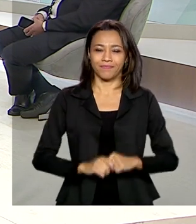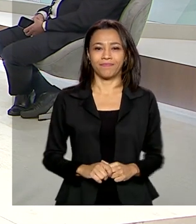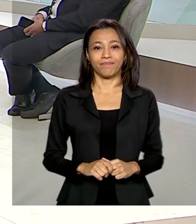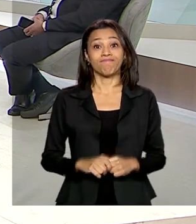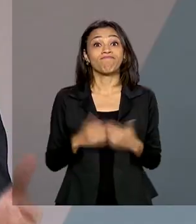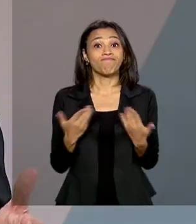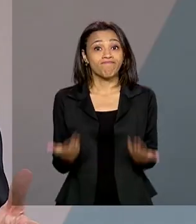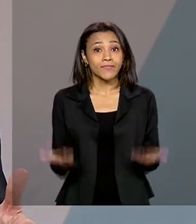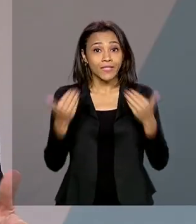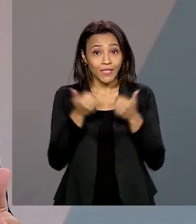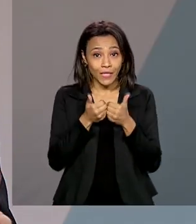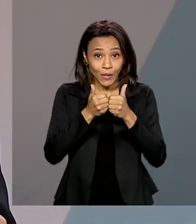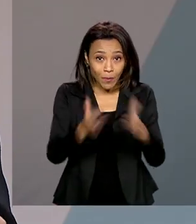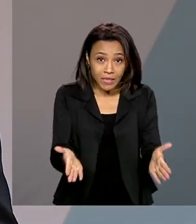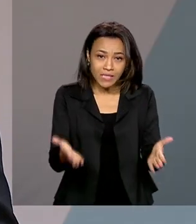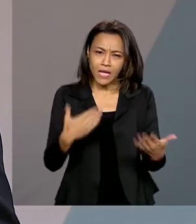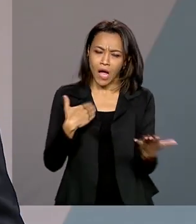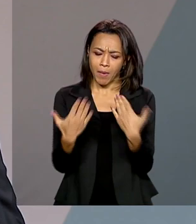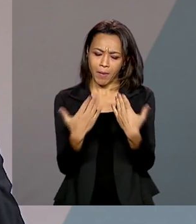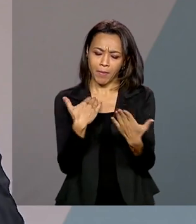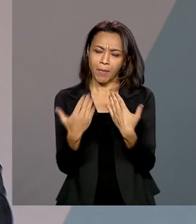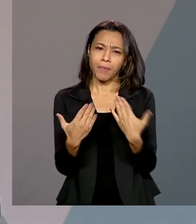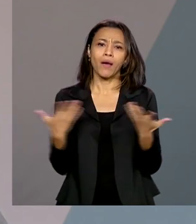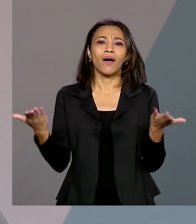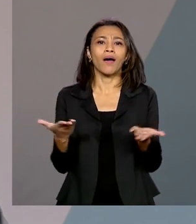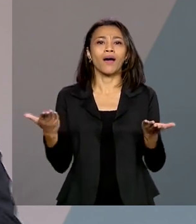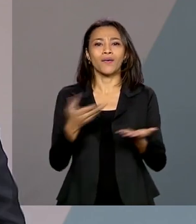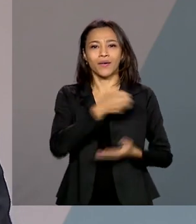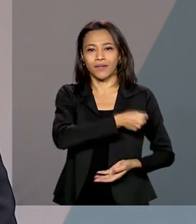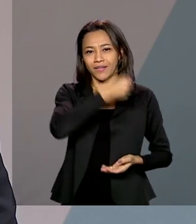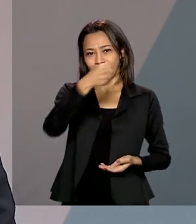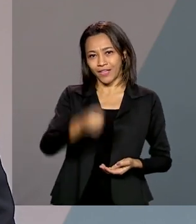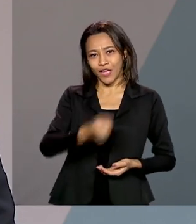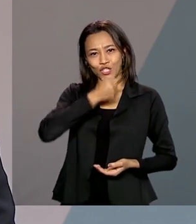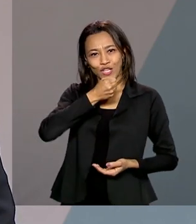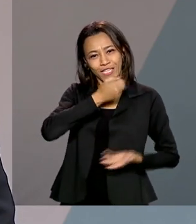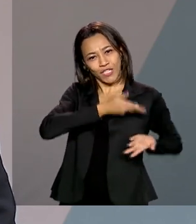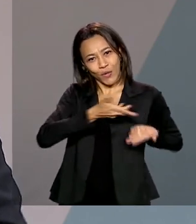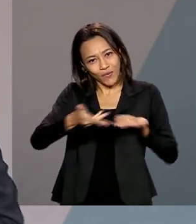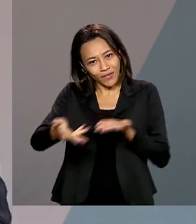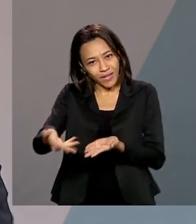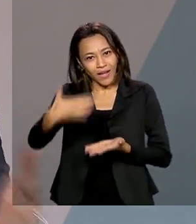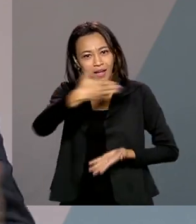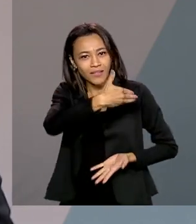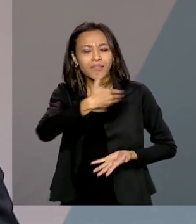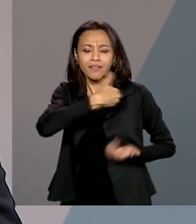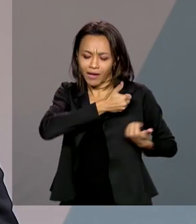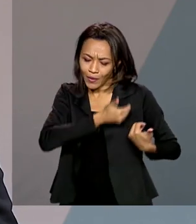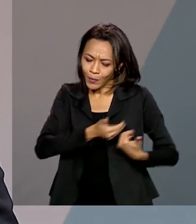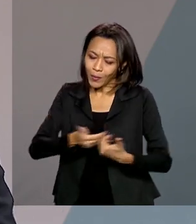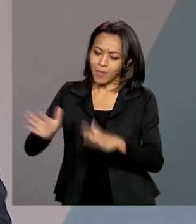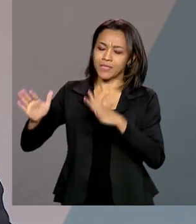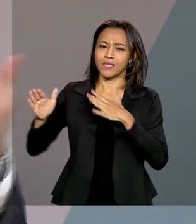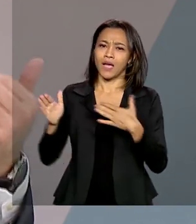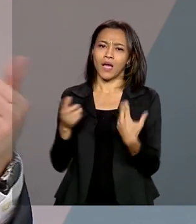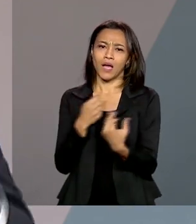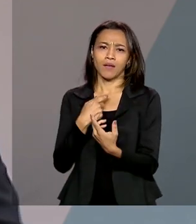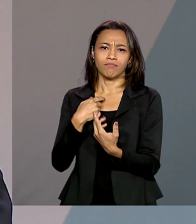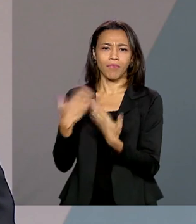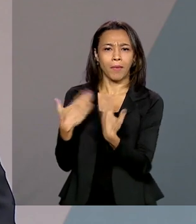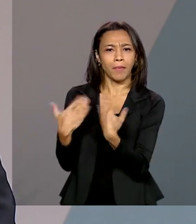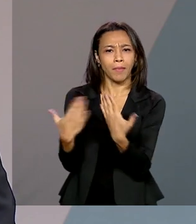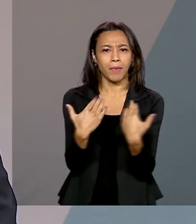E para começar a nossa conversa, vou passar a palavra para o jornalista convidado Carlos Campbell, que vai iniciar essa conversa aqui,